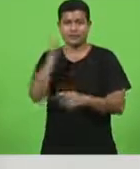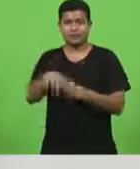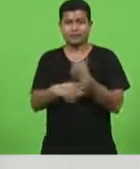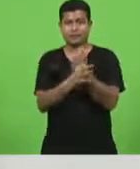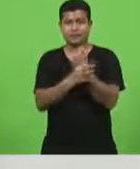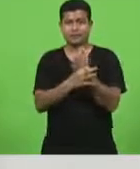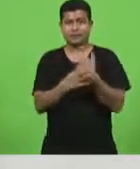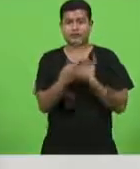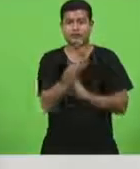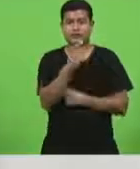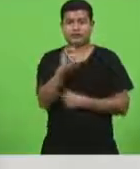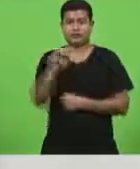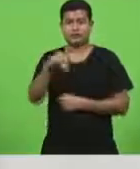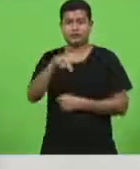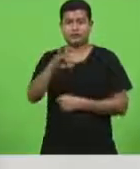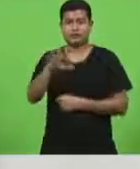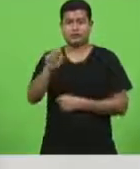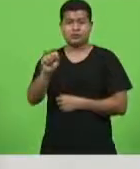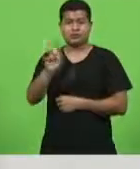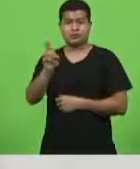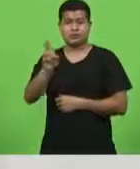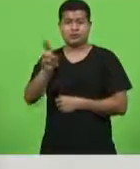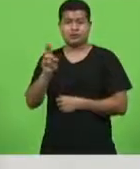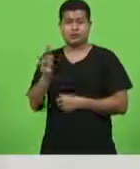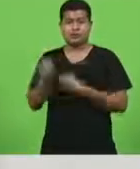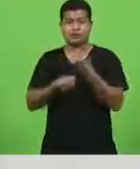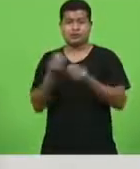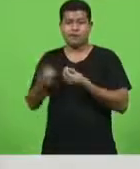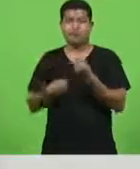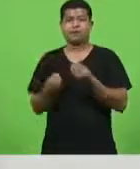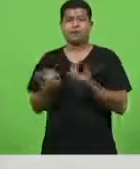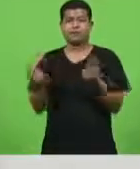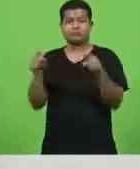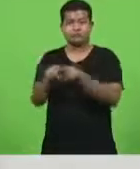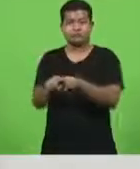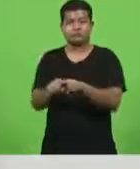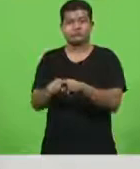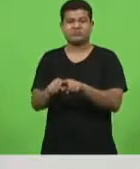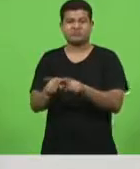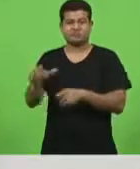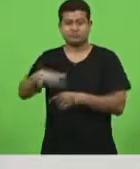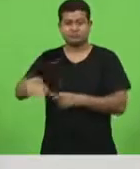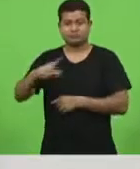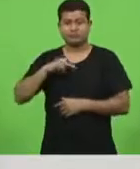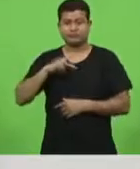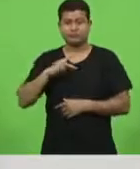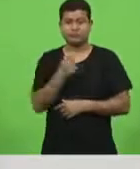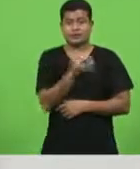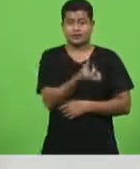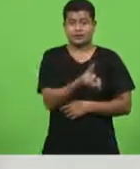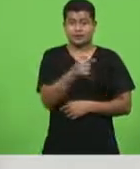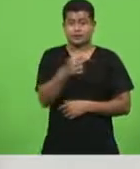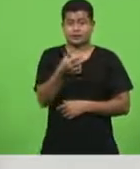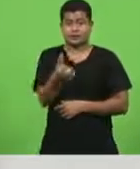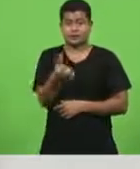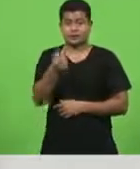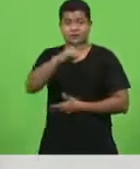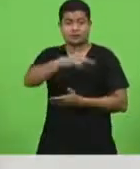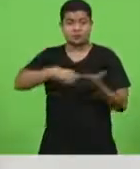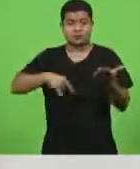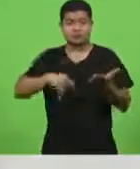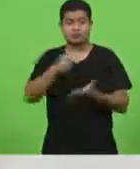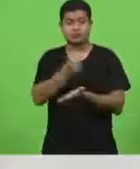através do setor privado foram 676 novos contratos 61